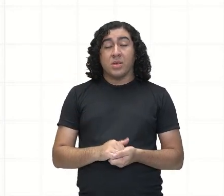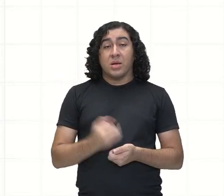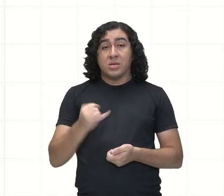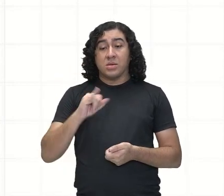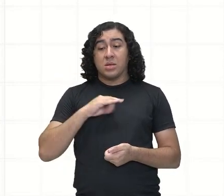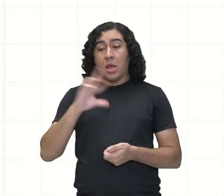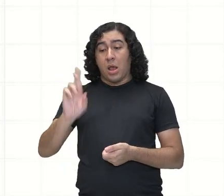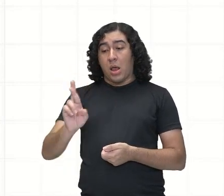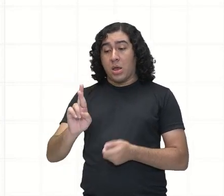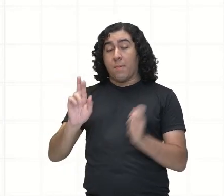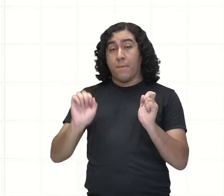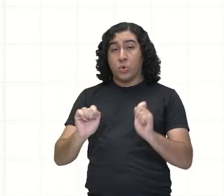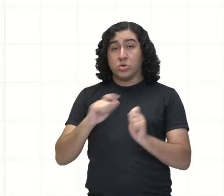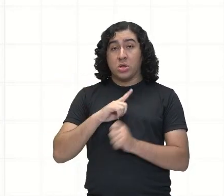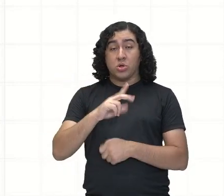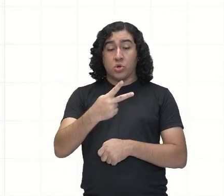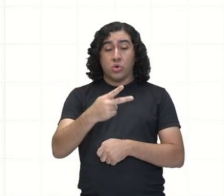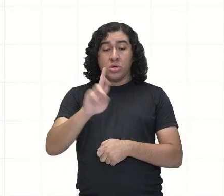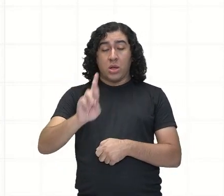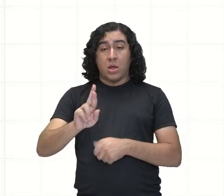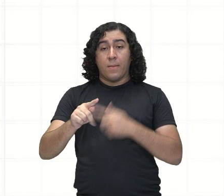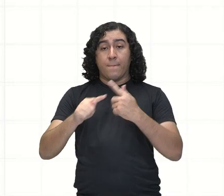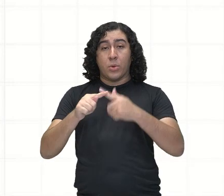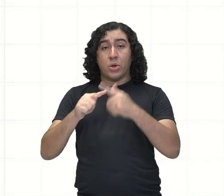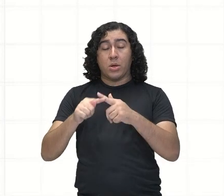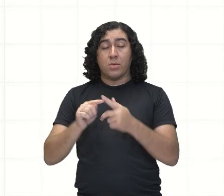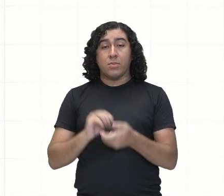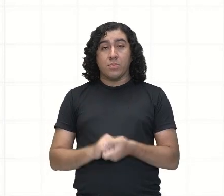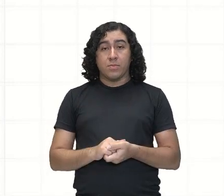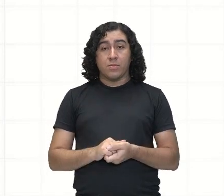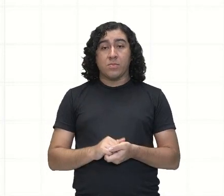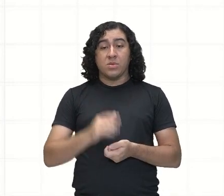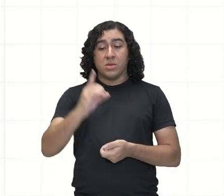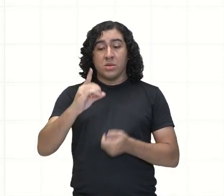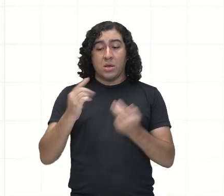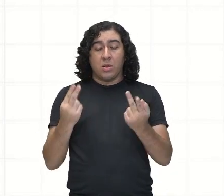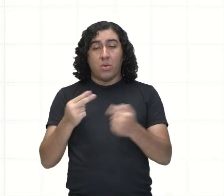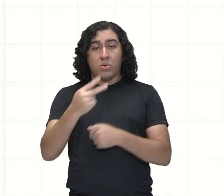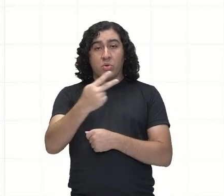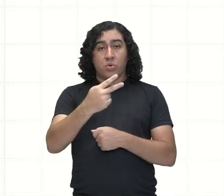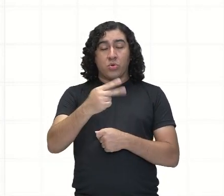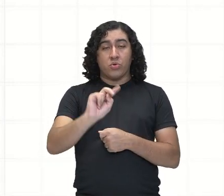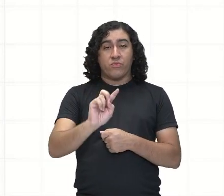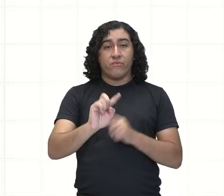usar, então, 2Rs, porque o diâmetro é igual a 2 vezes o raio.